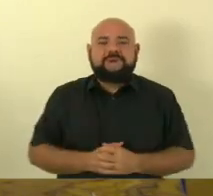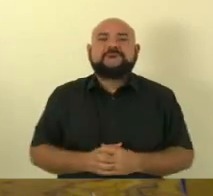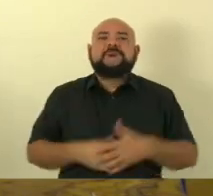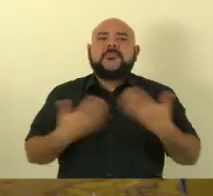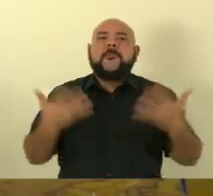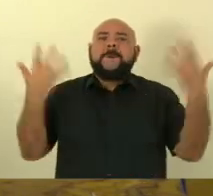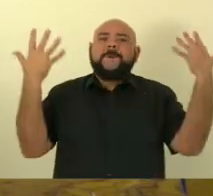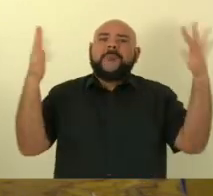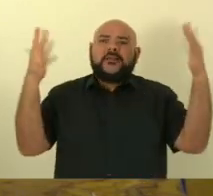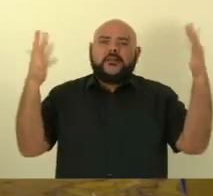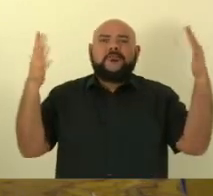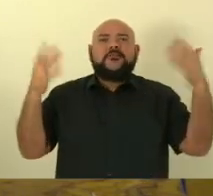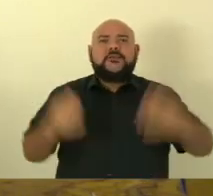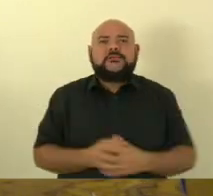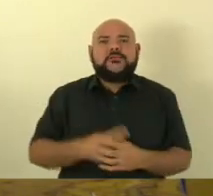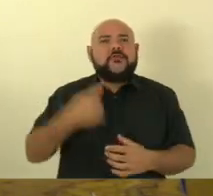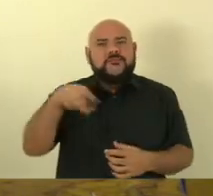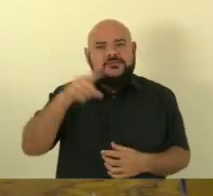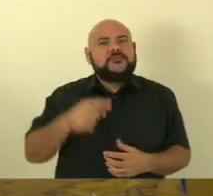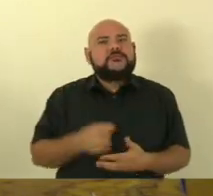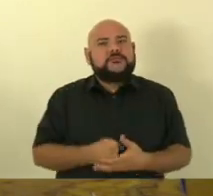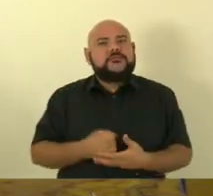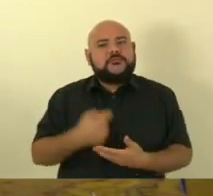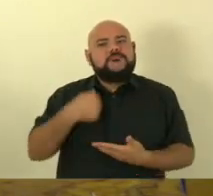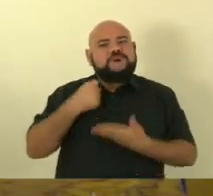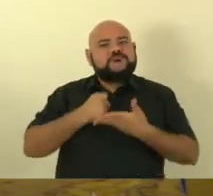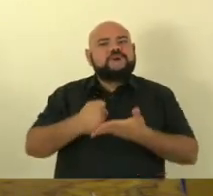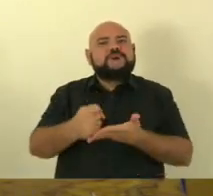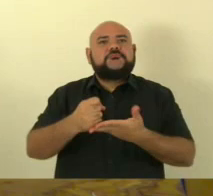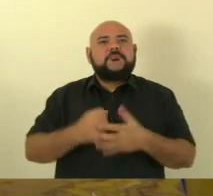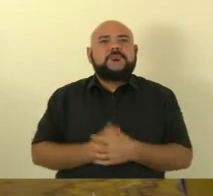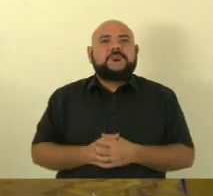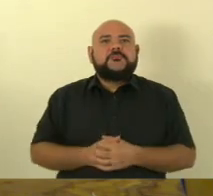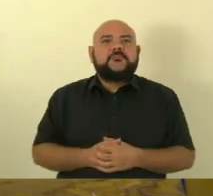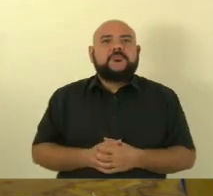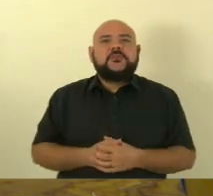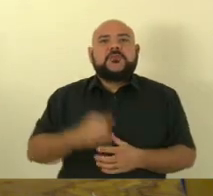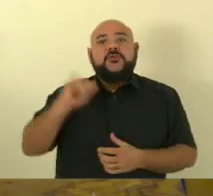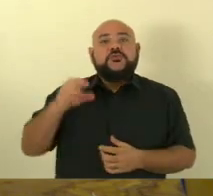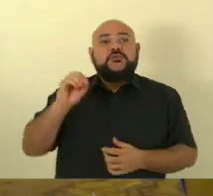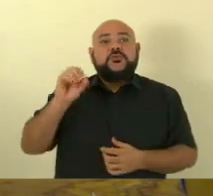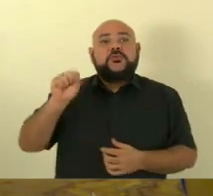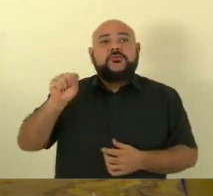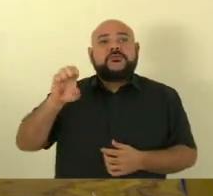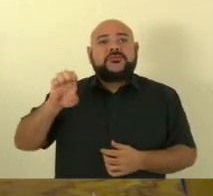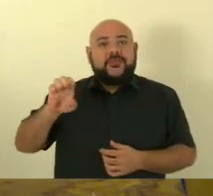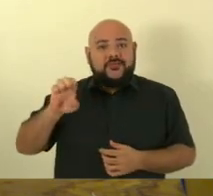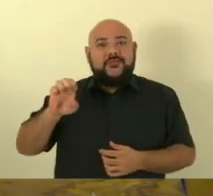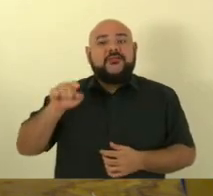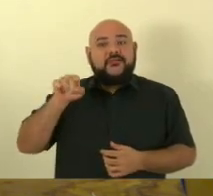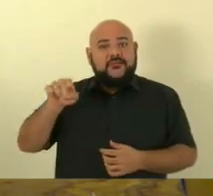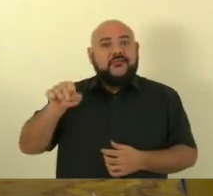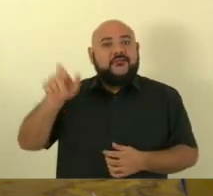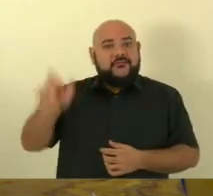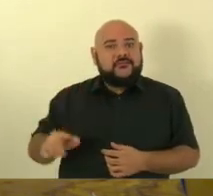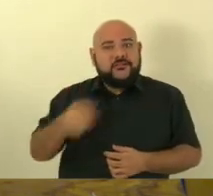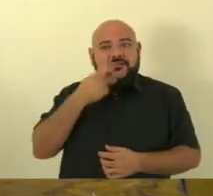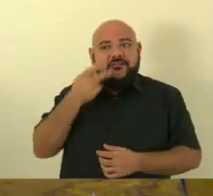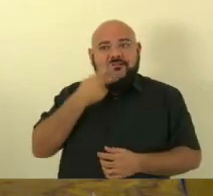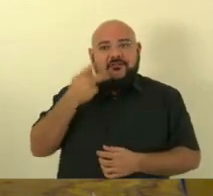e conte conosco agora arrumaram também um grande parceiro aqui Zé Esmeraldo não é brinquedo viu como é que cobra do governo